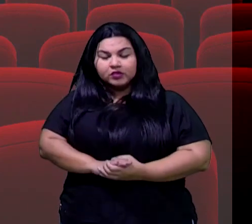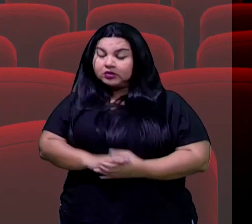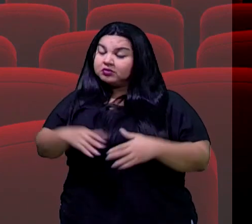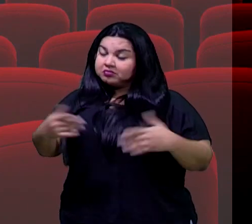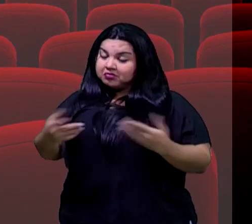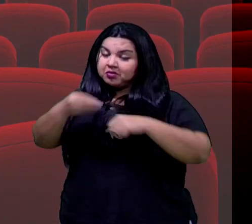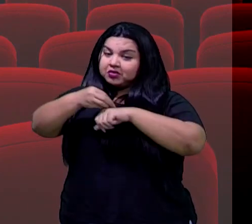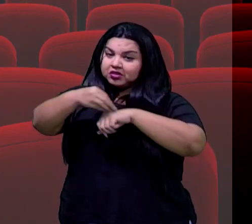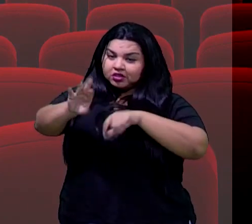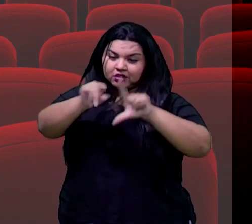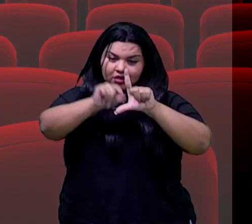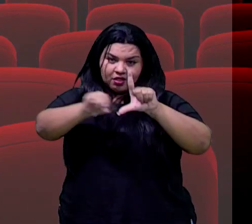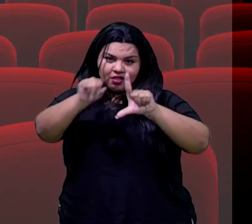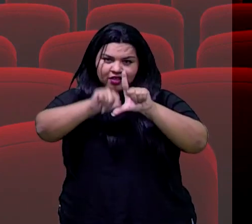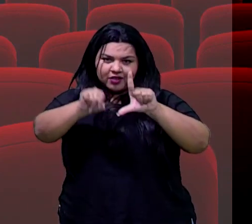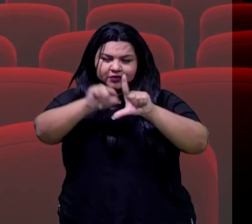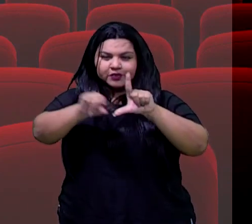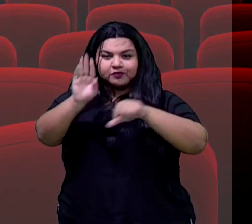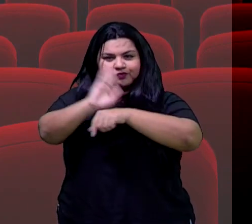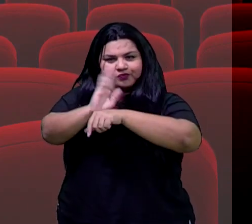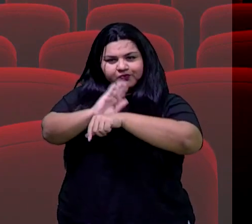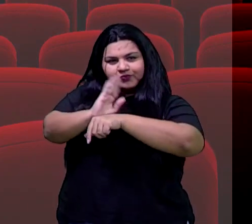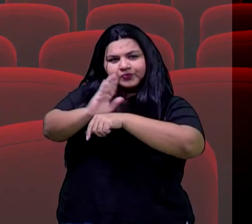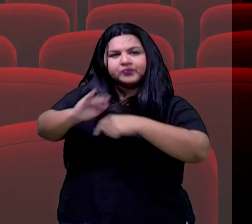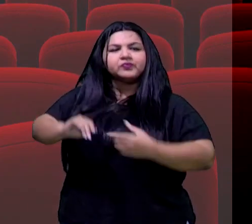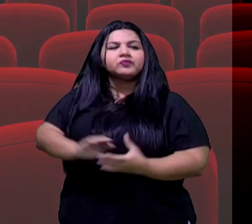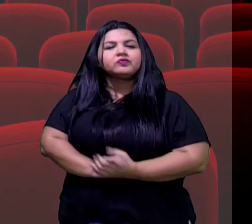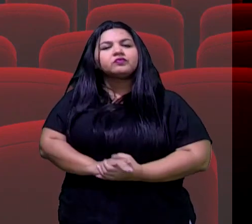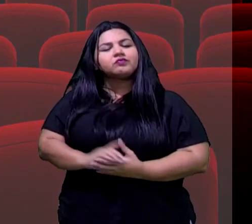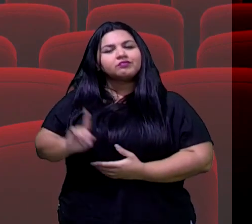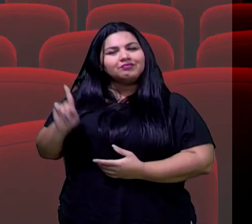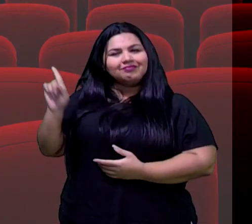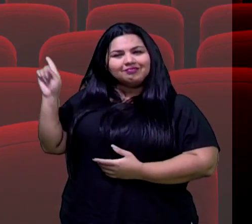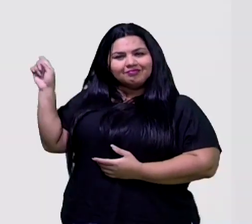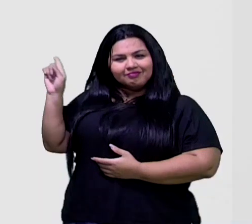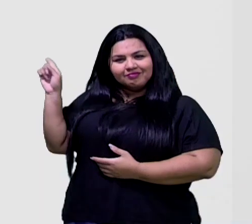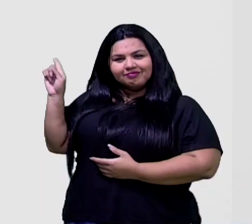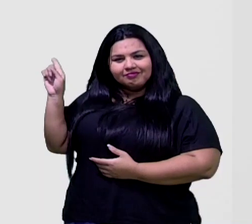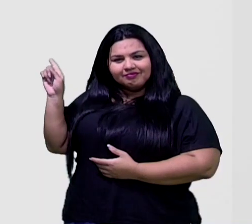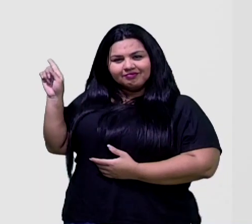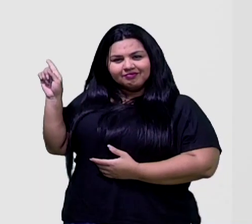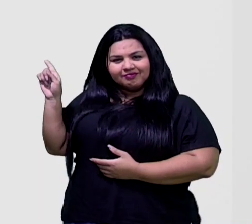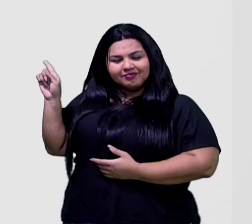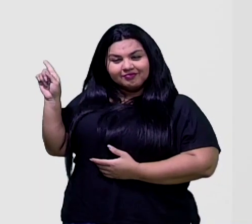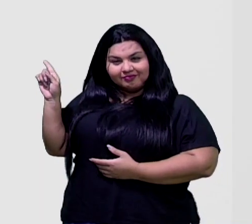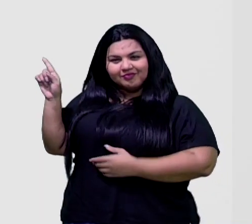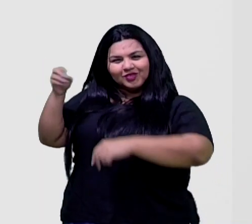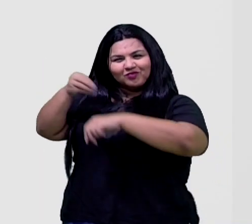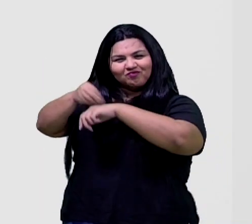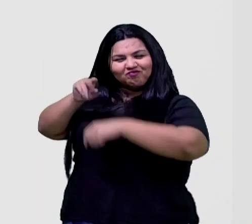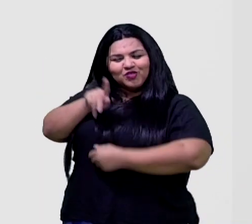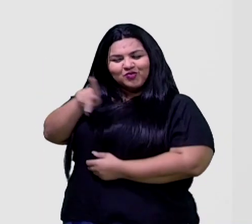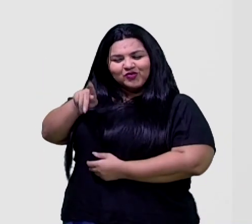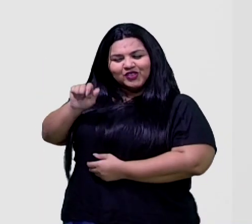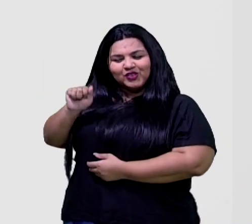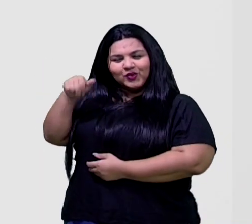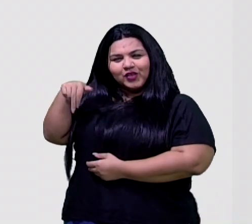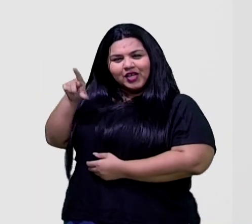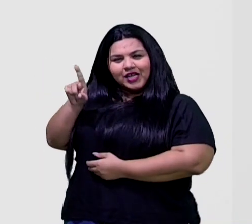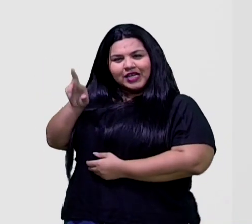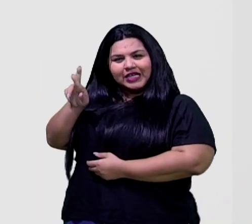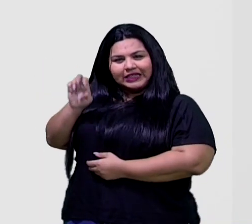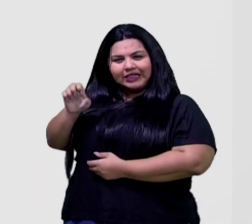legendados. E olha só, botando aí na tela, a indicação do professor André, que é Zootopia, um filme de 2016.